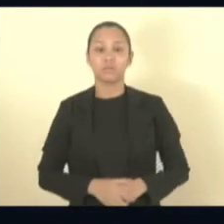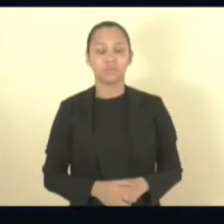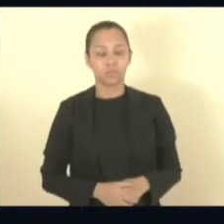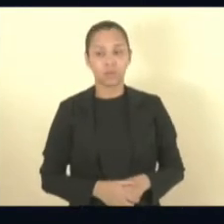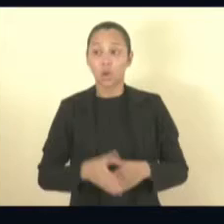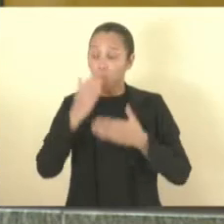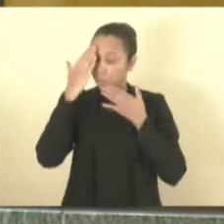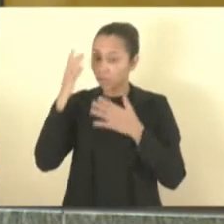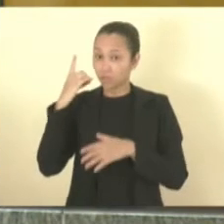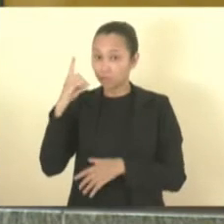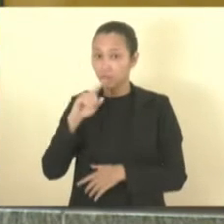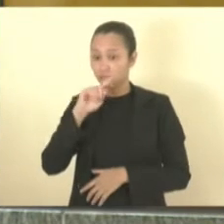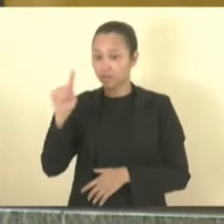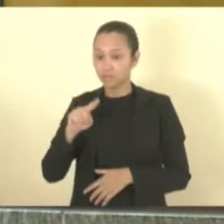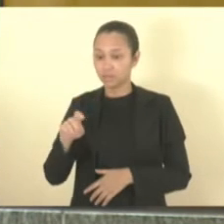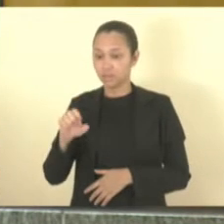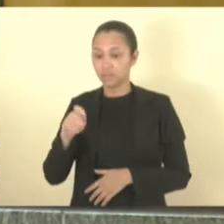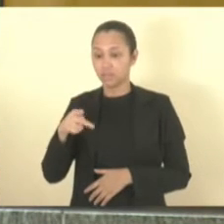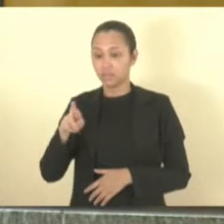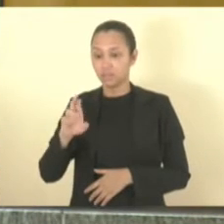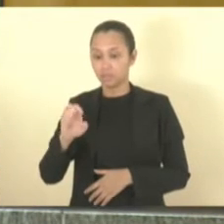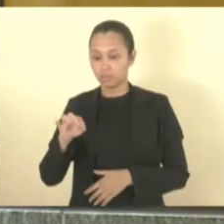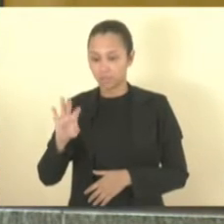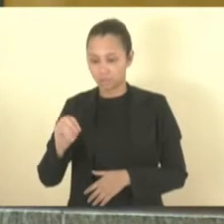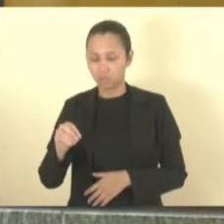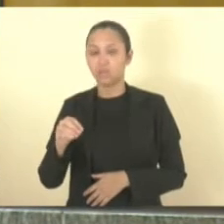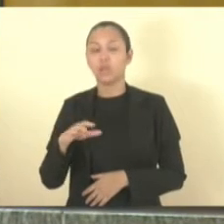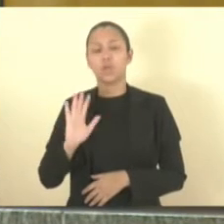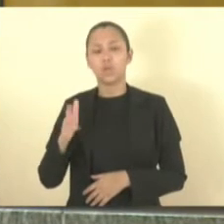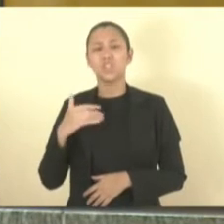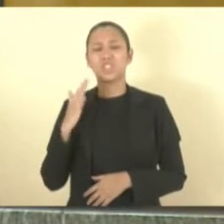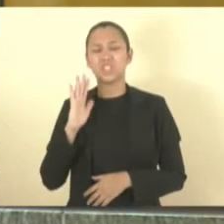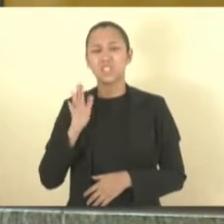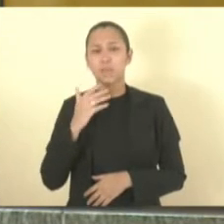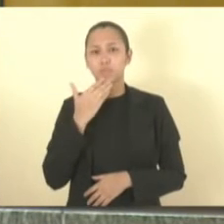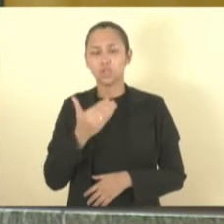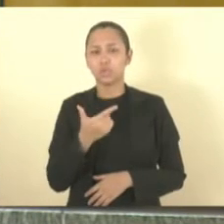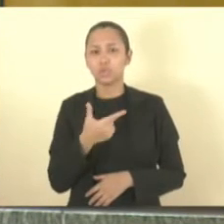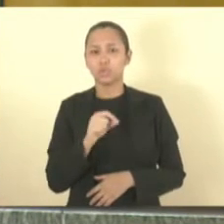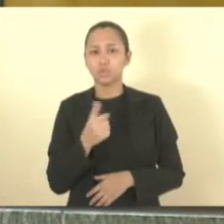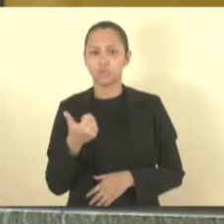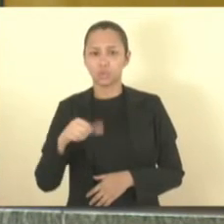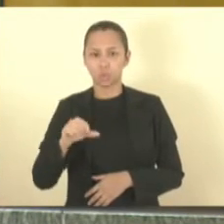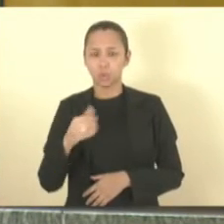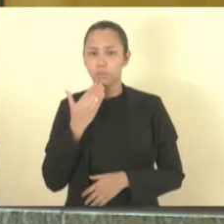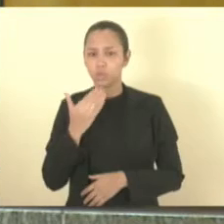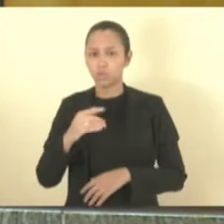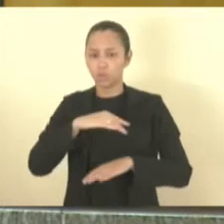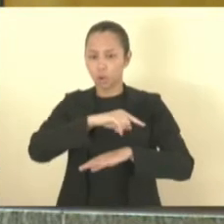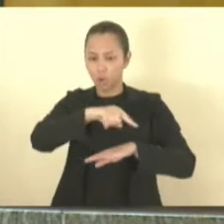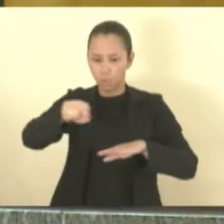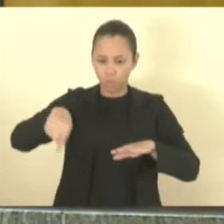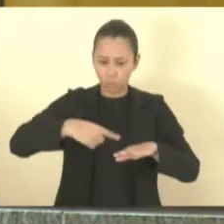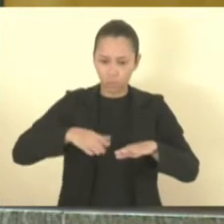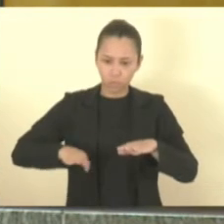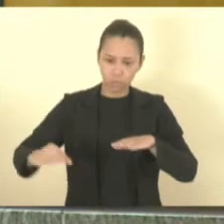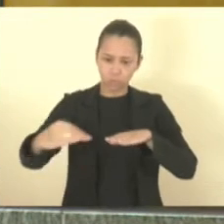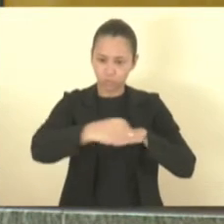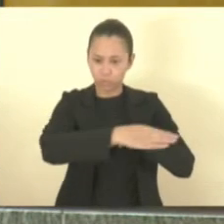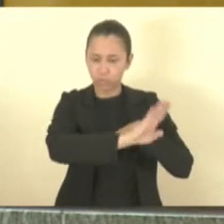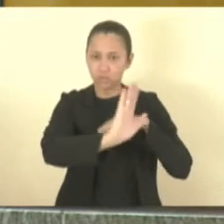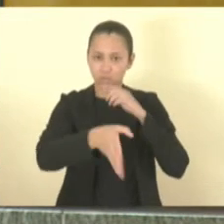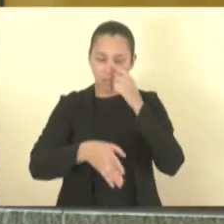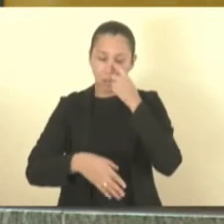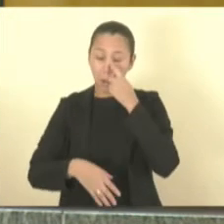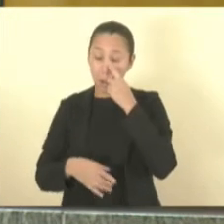obrigado, deputado Zé Preto, pelo seu apoio. Zé Preto, nós solicitamos ali, já em 2019, nós solicitamos a rotatória e solicitamos